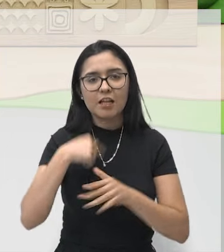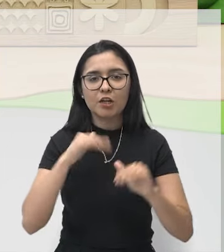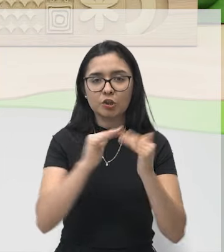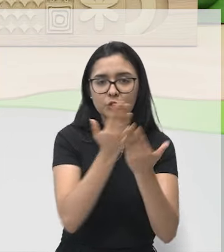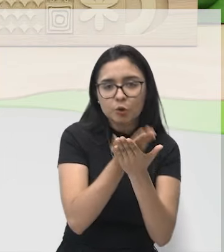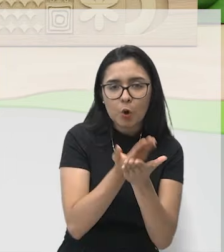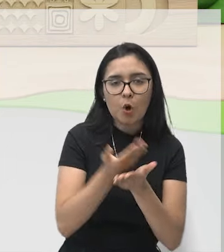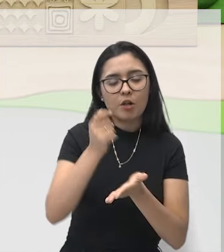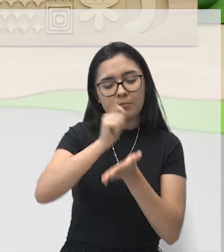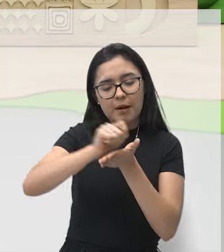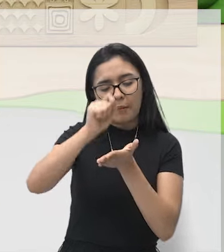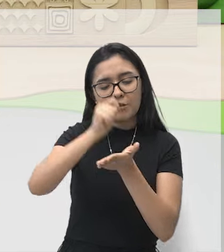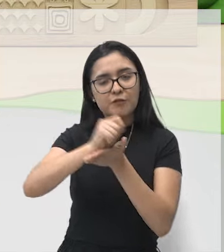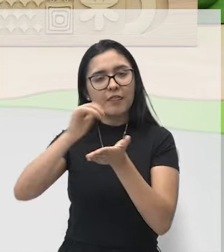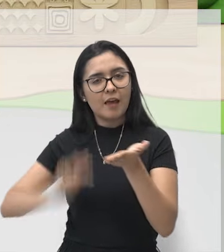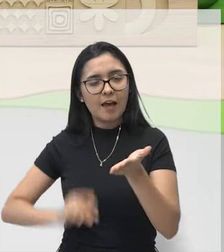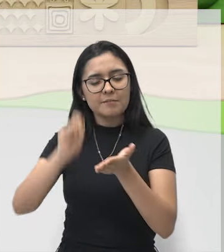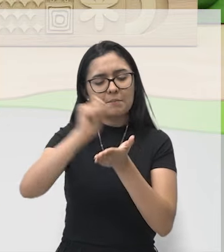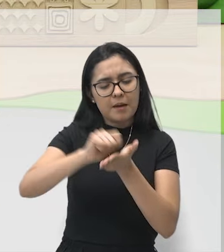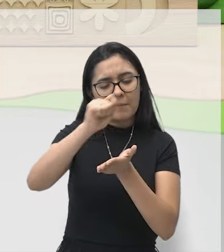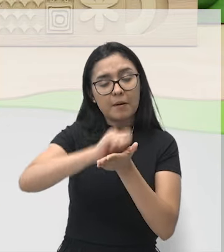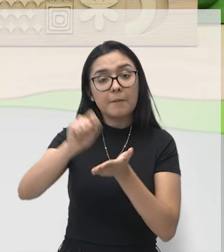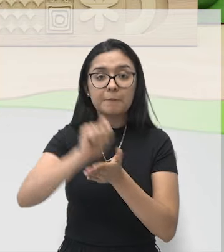copiar a sua tarefa,